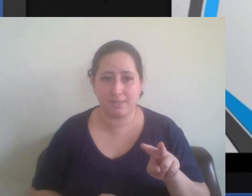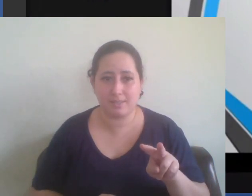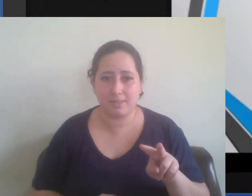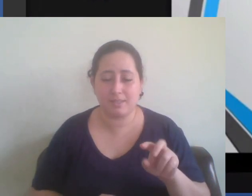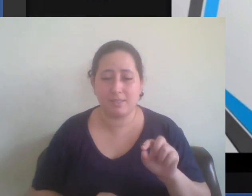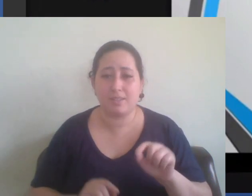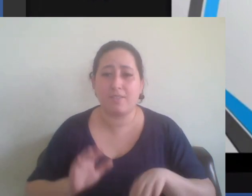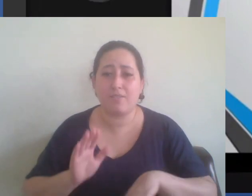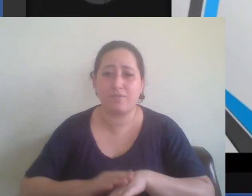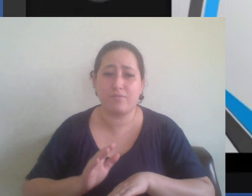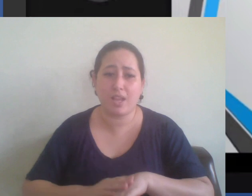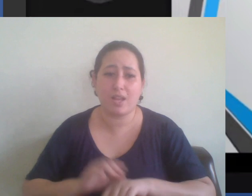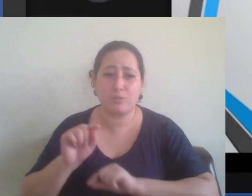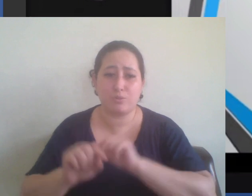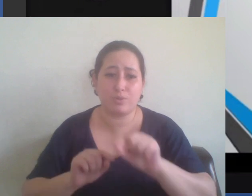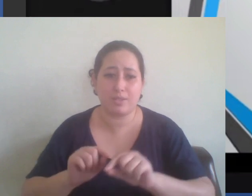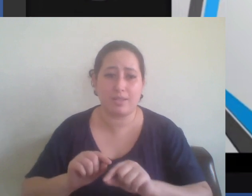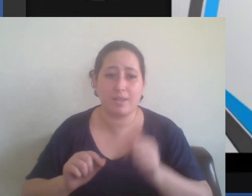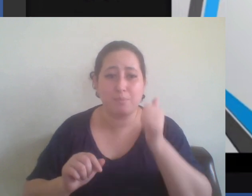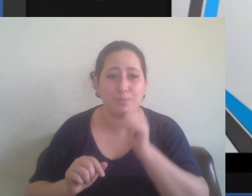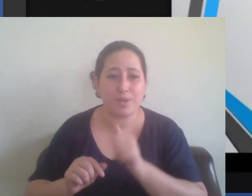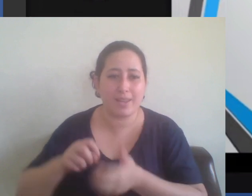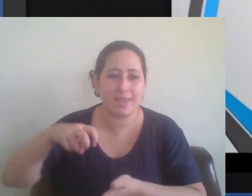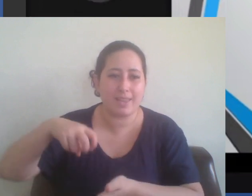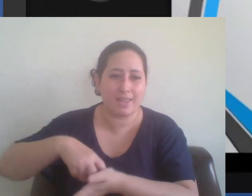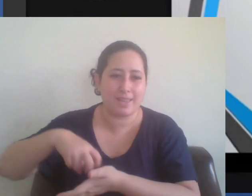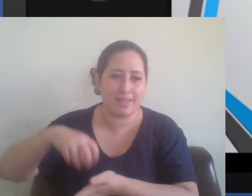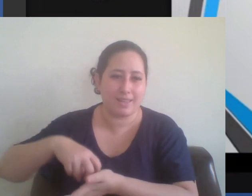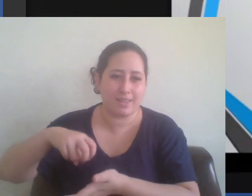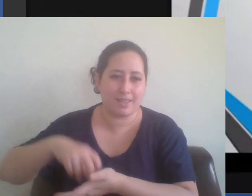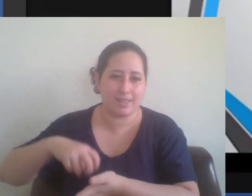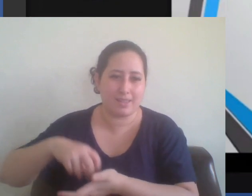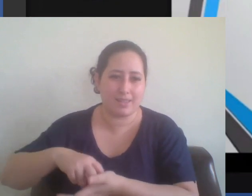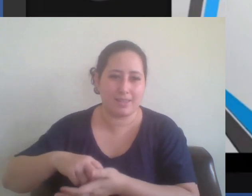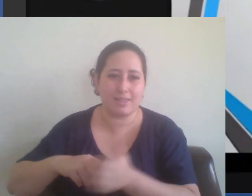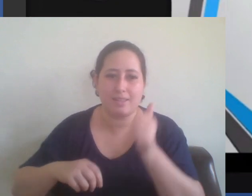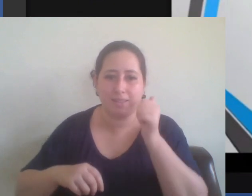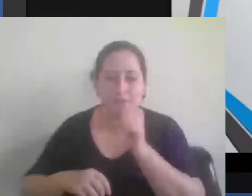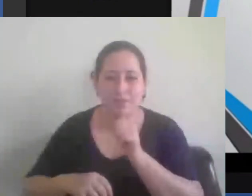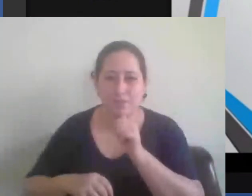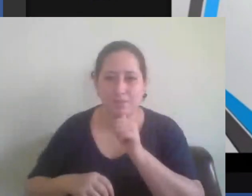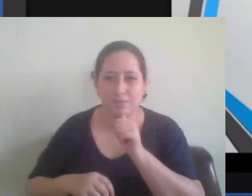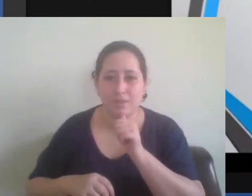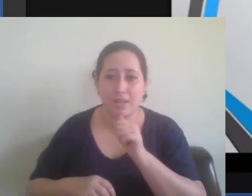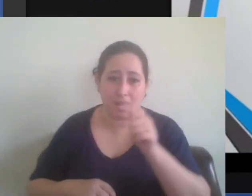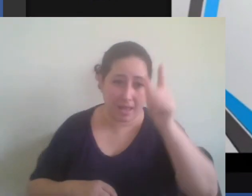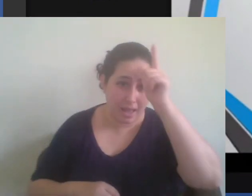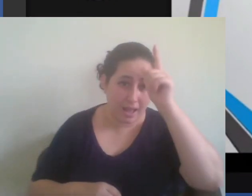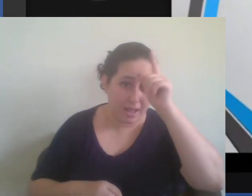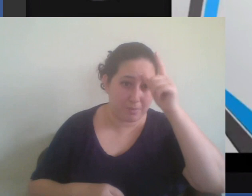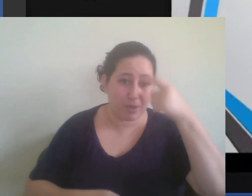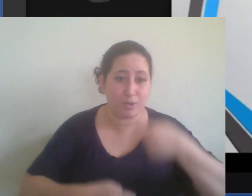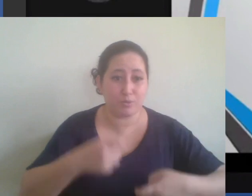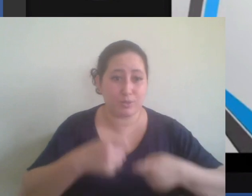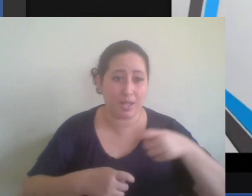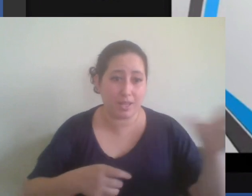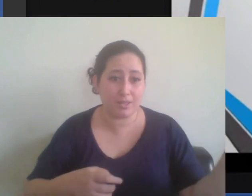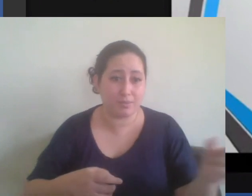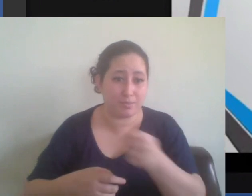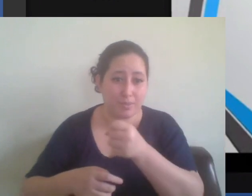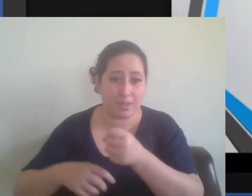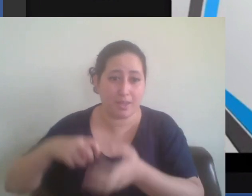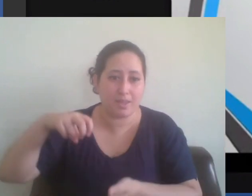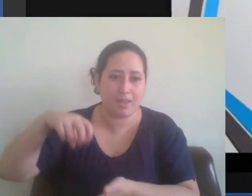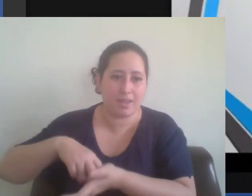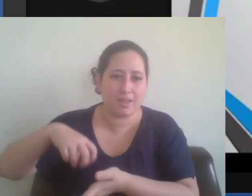punia as mulheres que haviam tido relação com os alemães então sendo assim